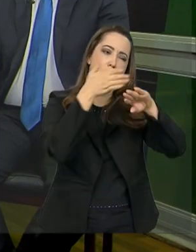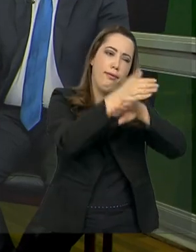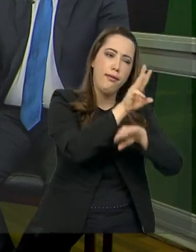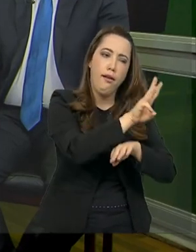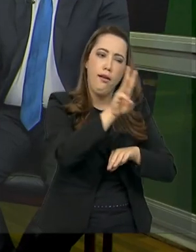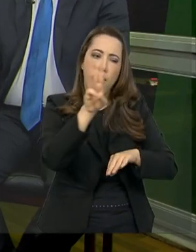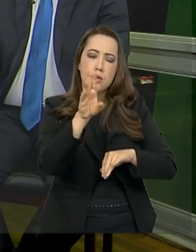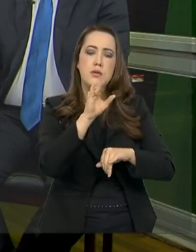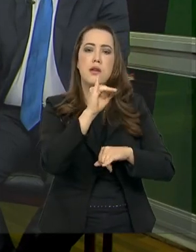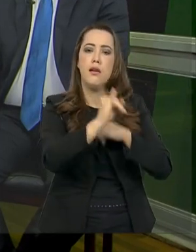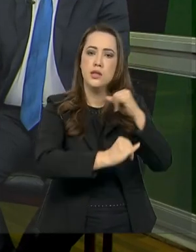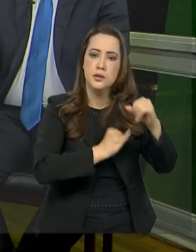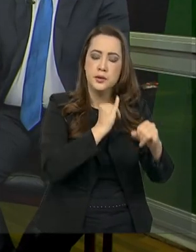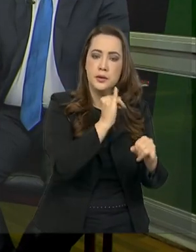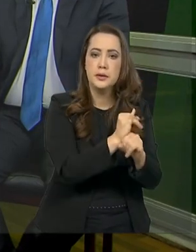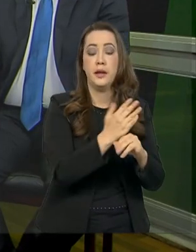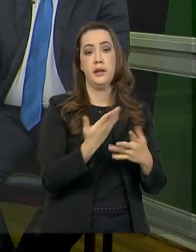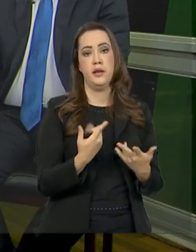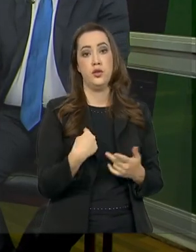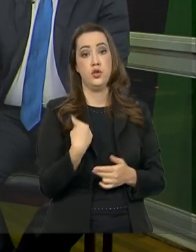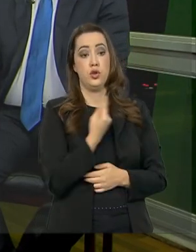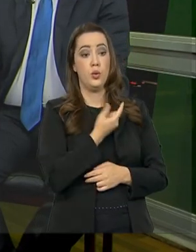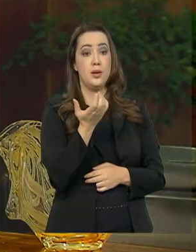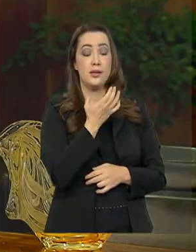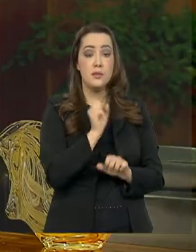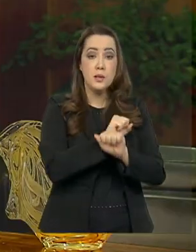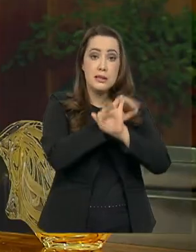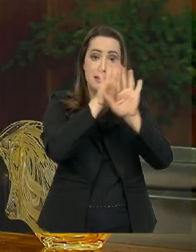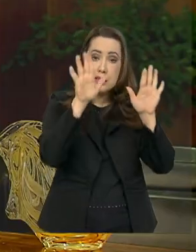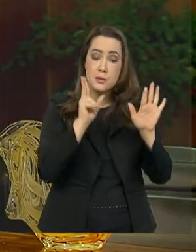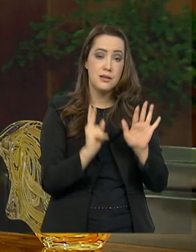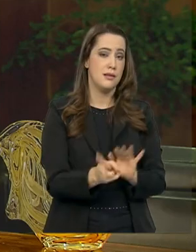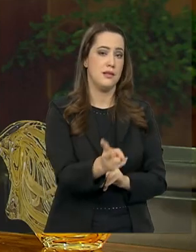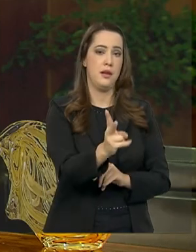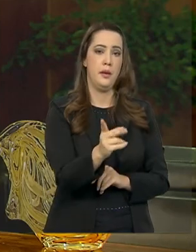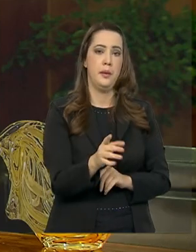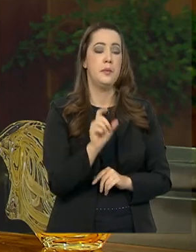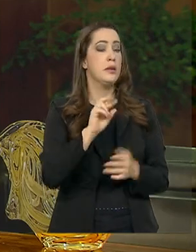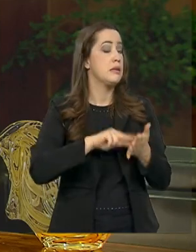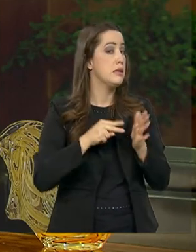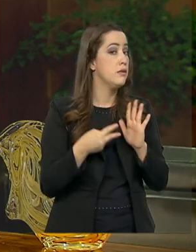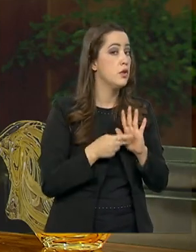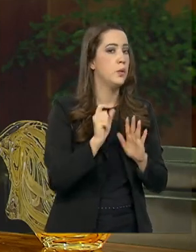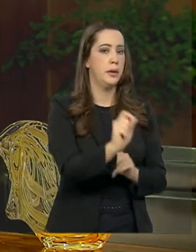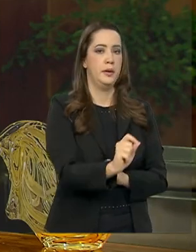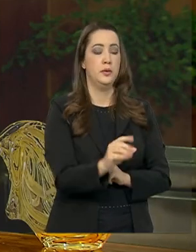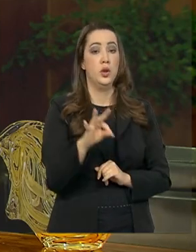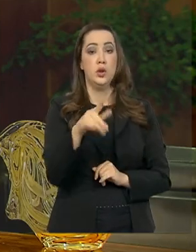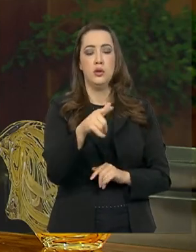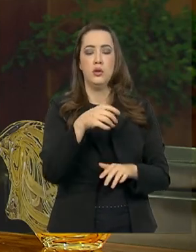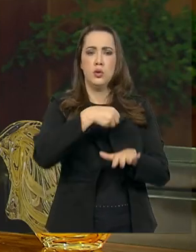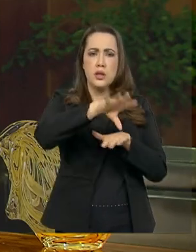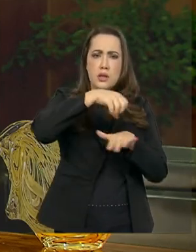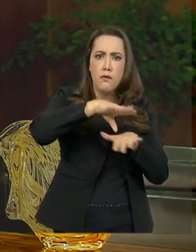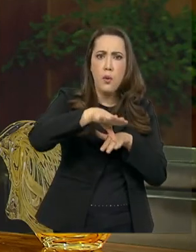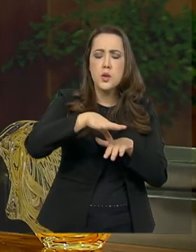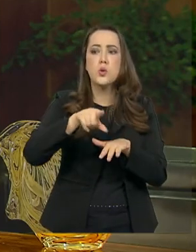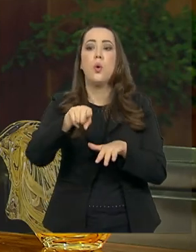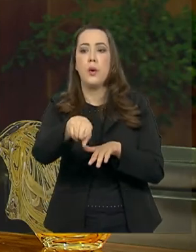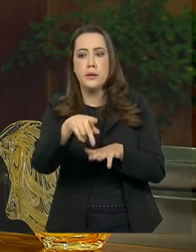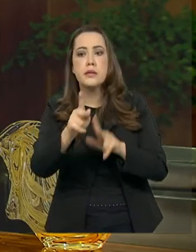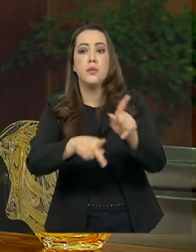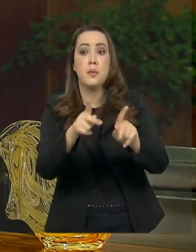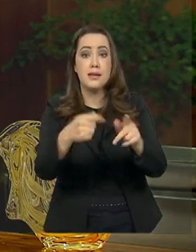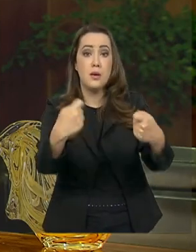informações. Então, nós trabalhamos muito com transparência ativa. Ou seja, todas as informações que as pessoas têm um interesse e possam ter